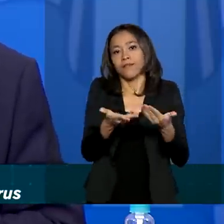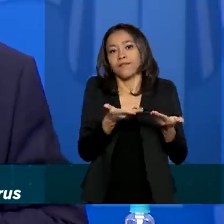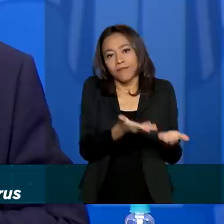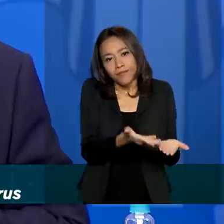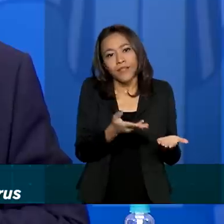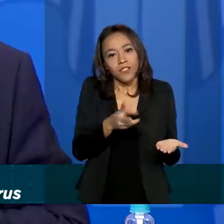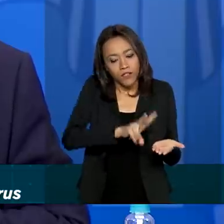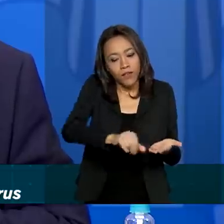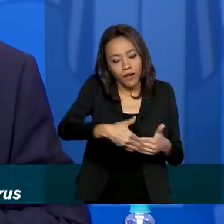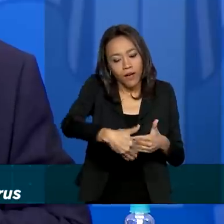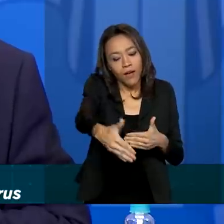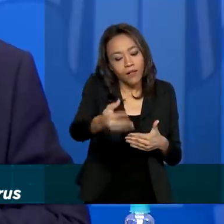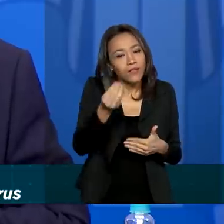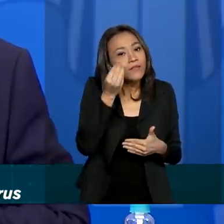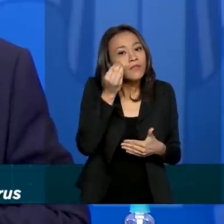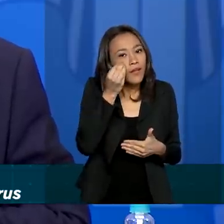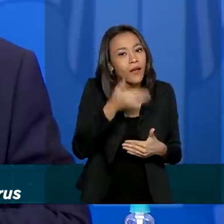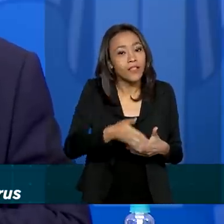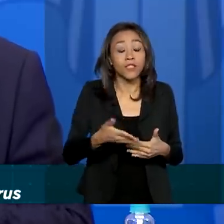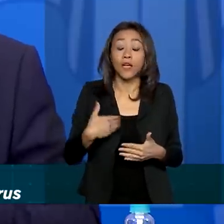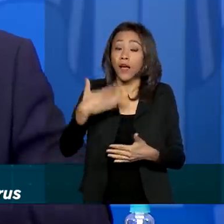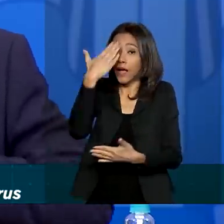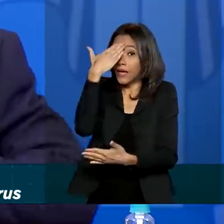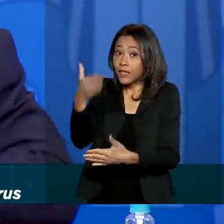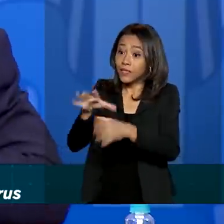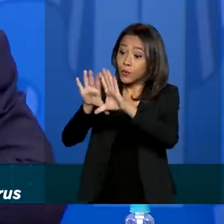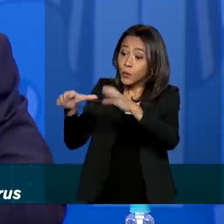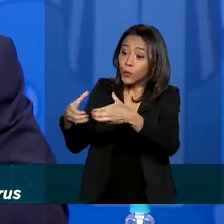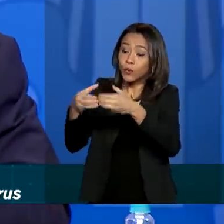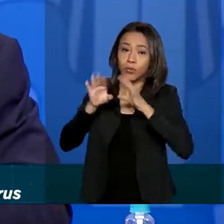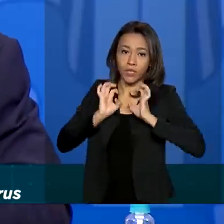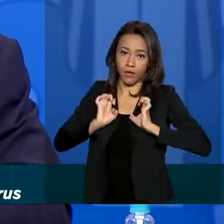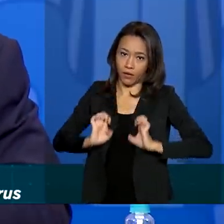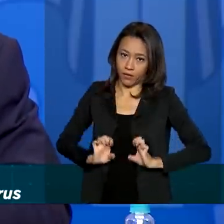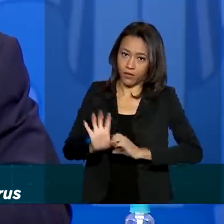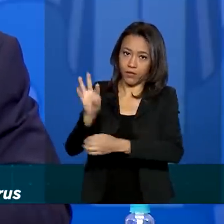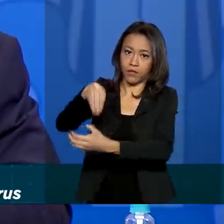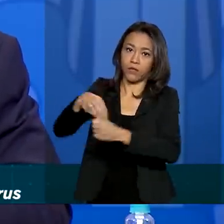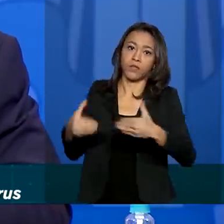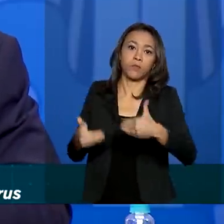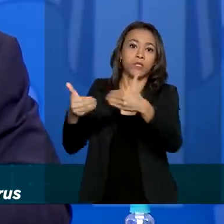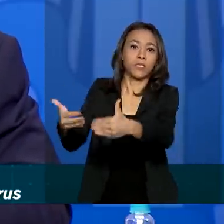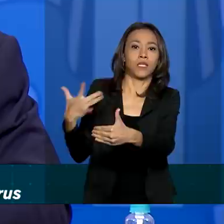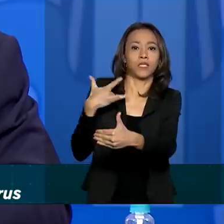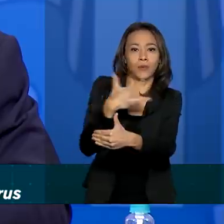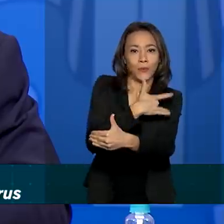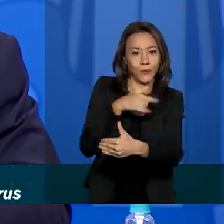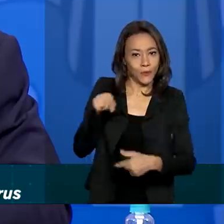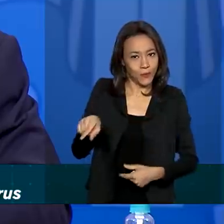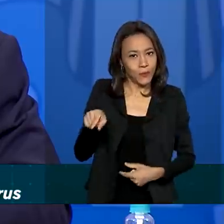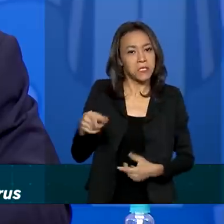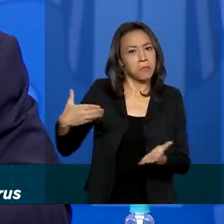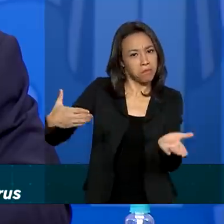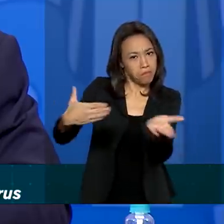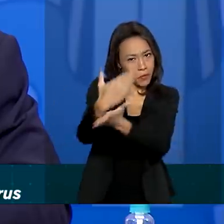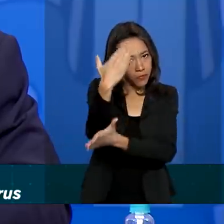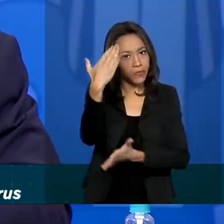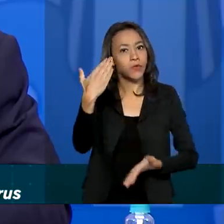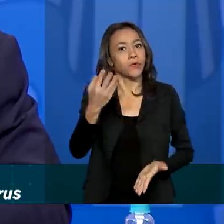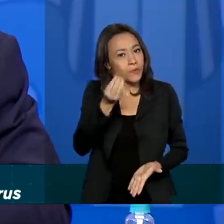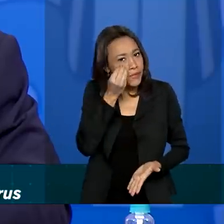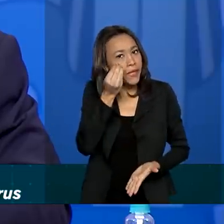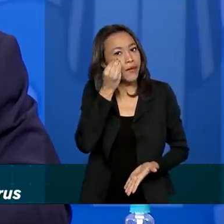teste. Queria até agradecer também a Comissão de Ética do Ministério da Saúde que fez a aprovação desses